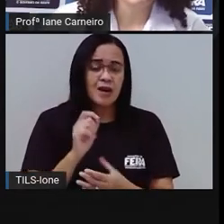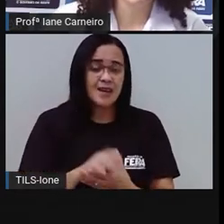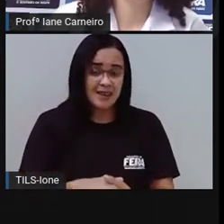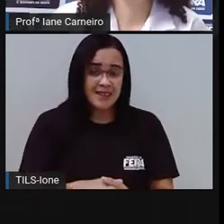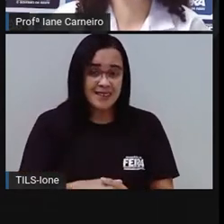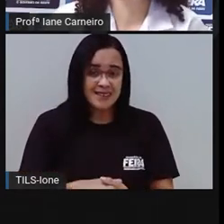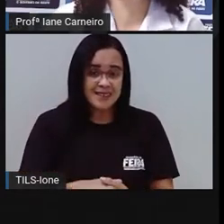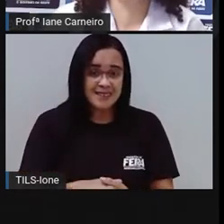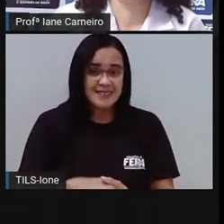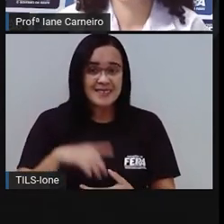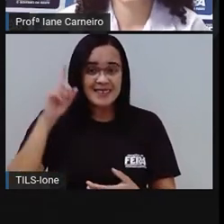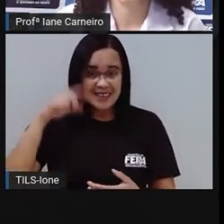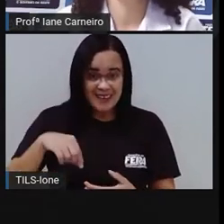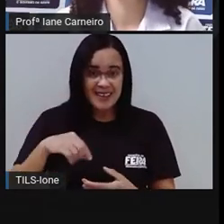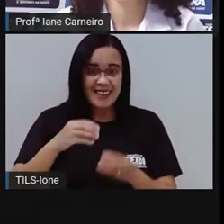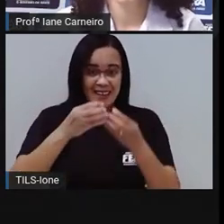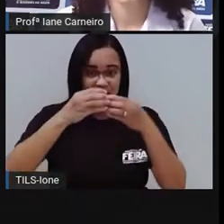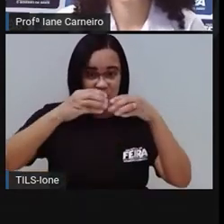codorna.